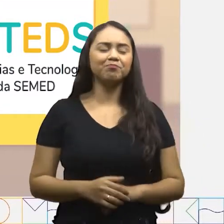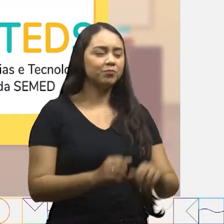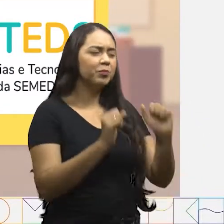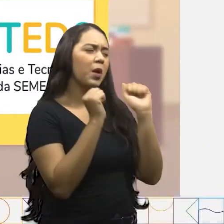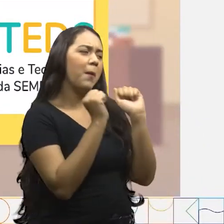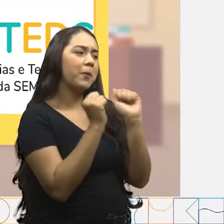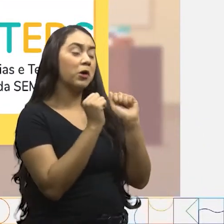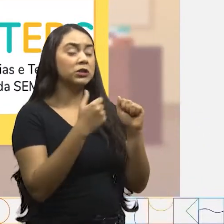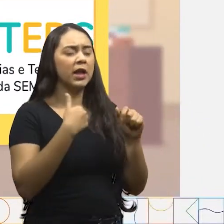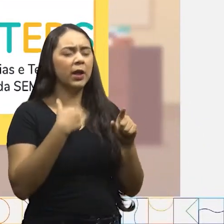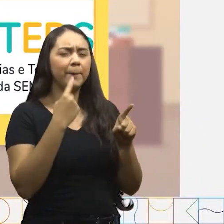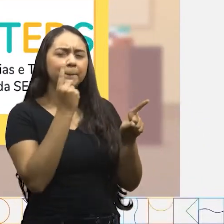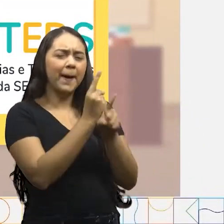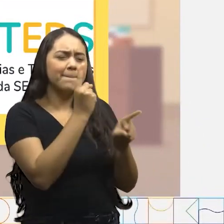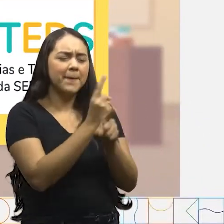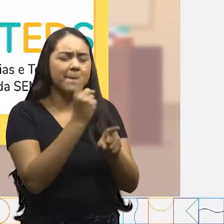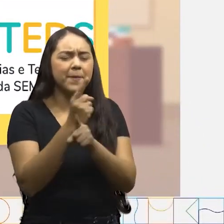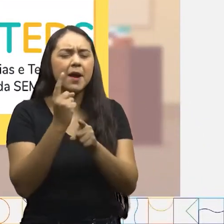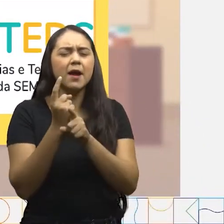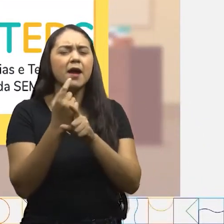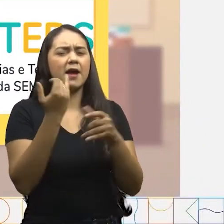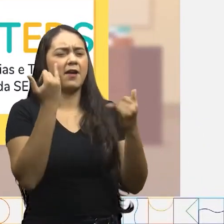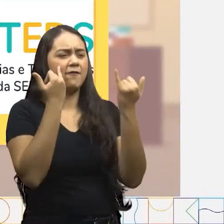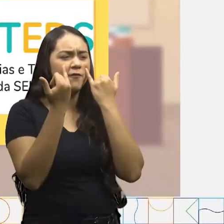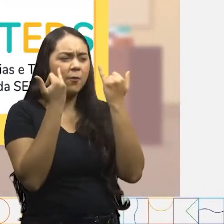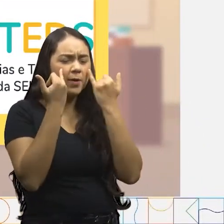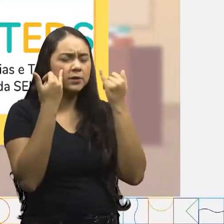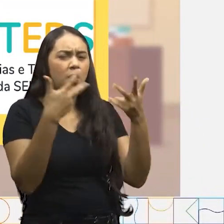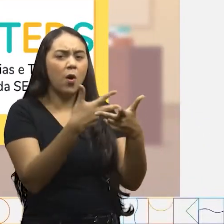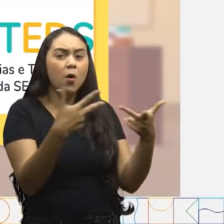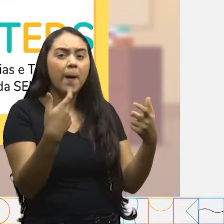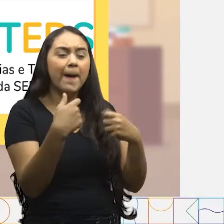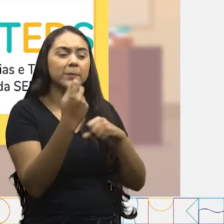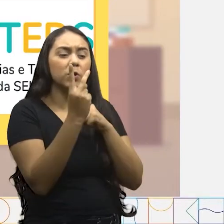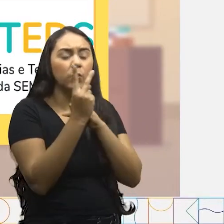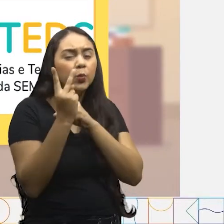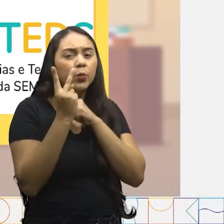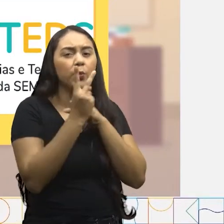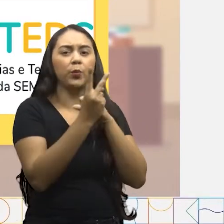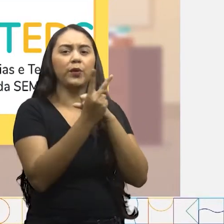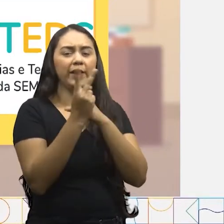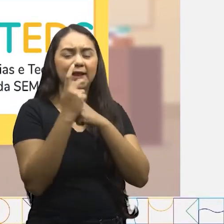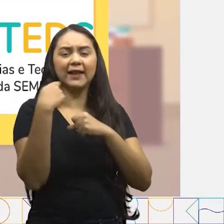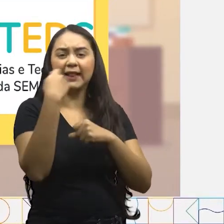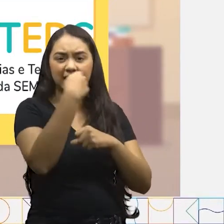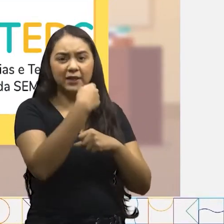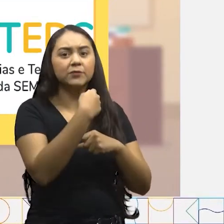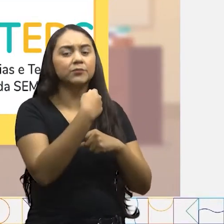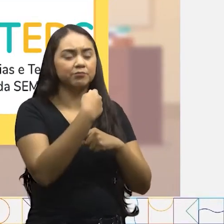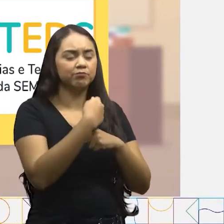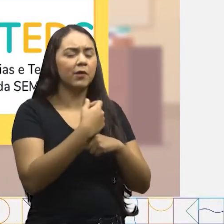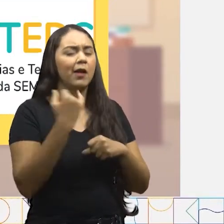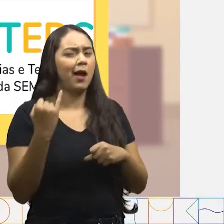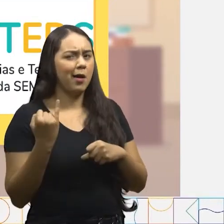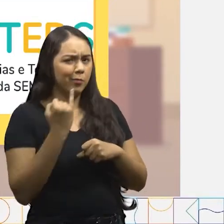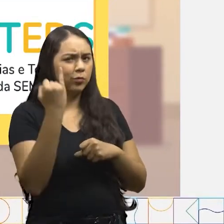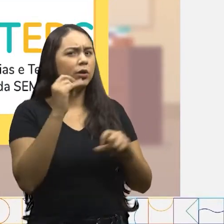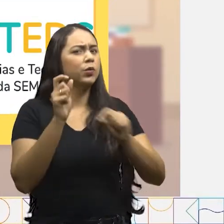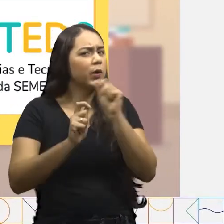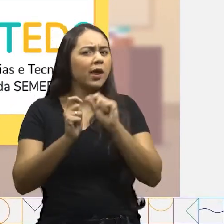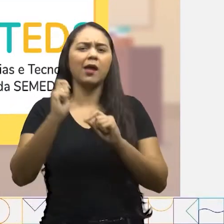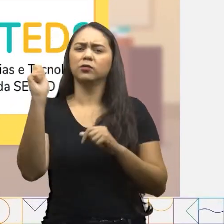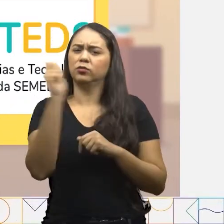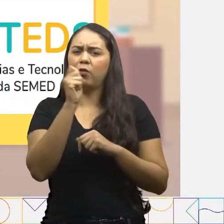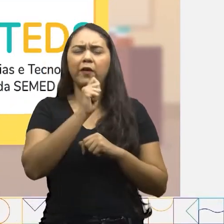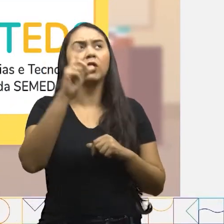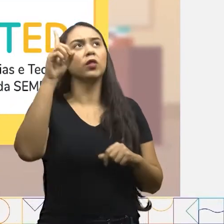Eu encontrei algumas informações sobre os cuidados que devemos ter com os dentes! É importante escovar